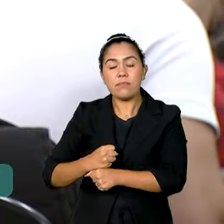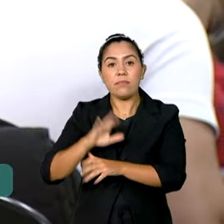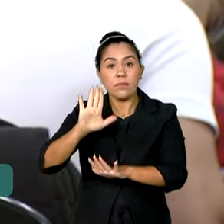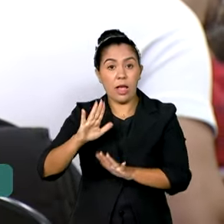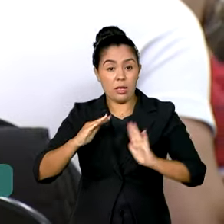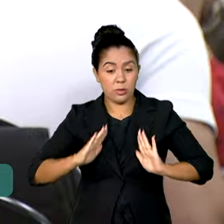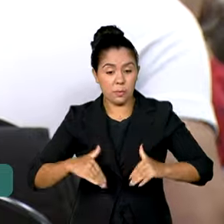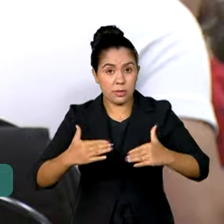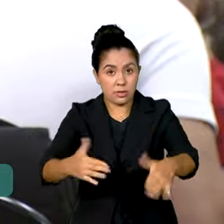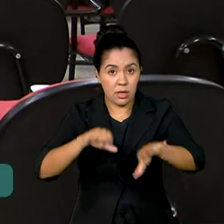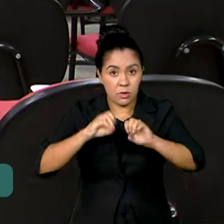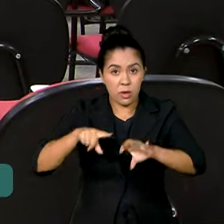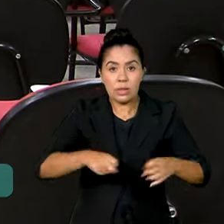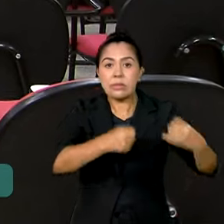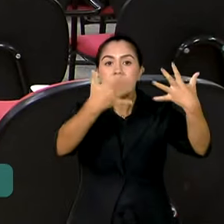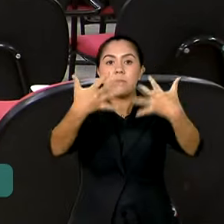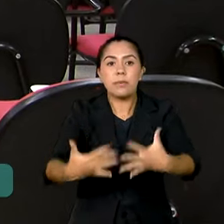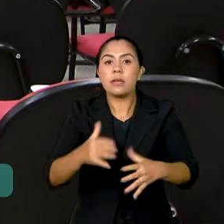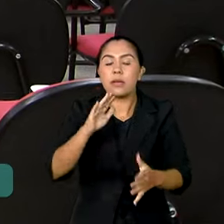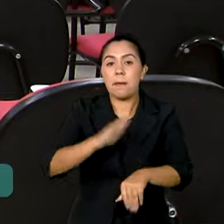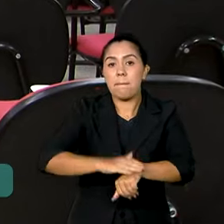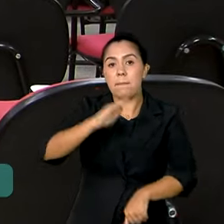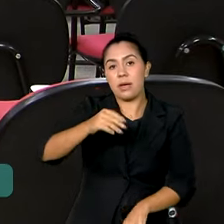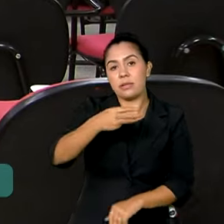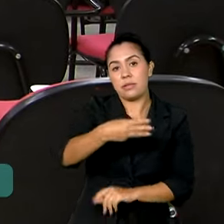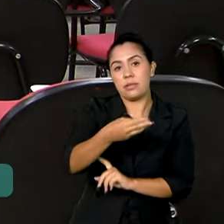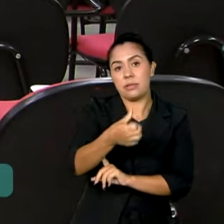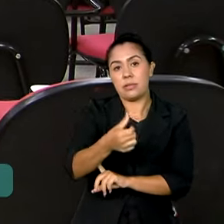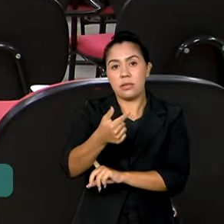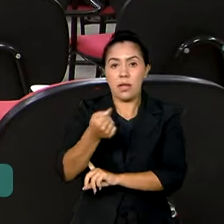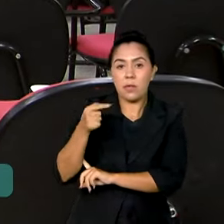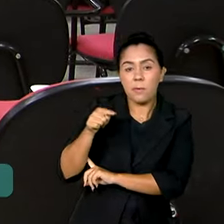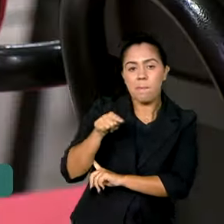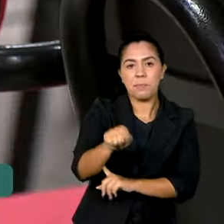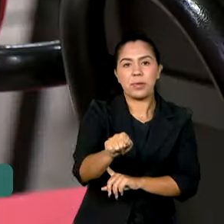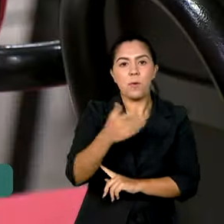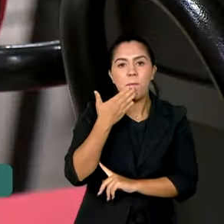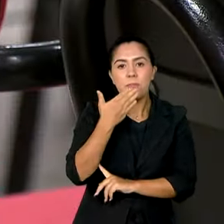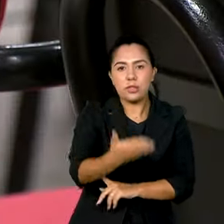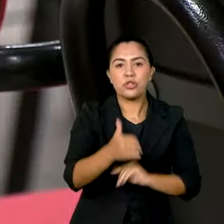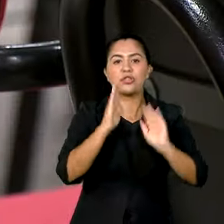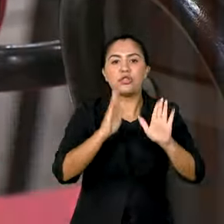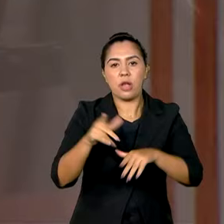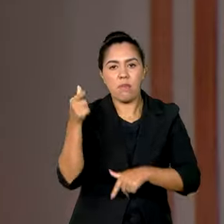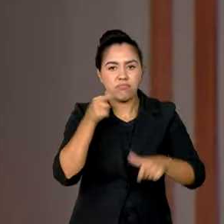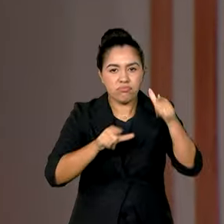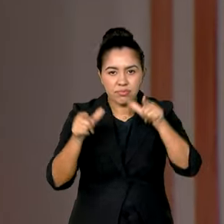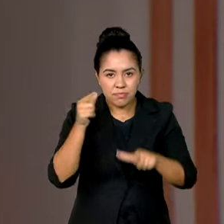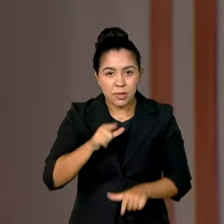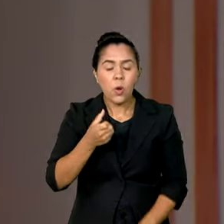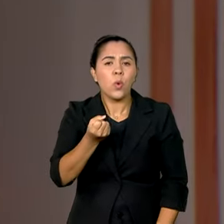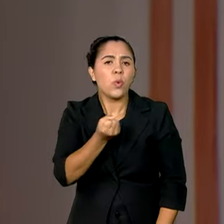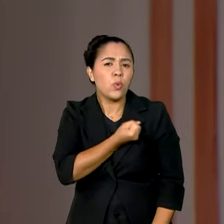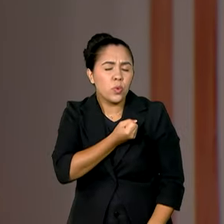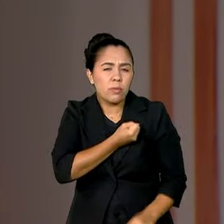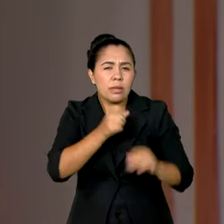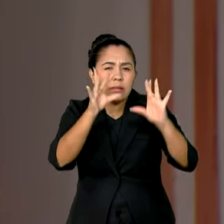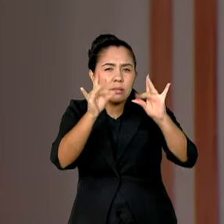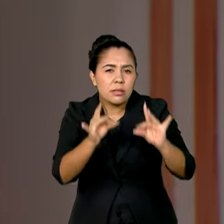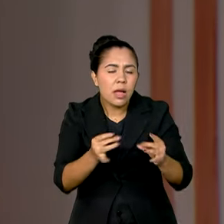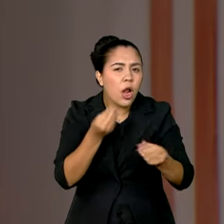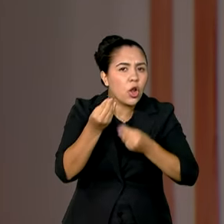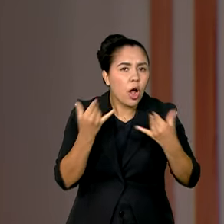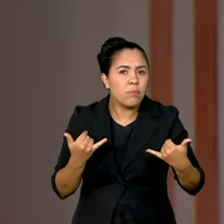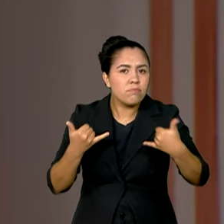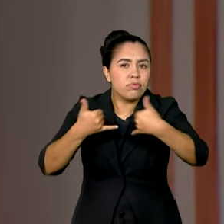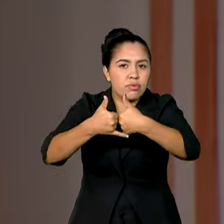Ministério da Educação, mais de 367 mil solicitações já foram atendidas. Para saber mais, é só